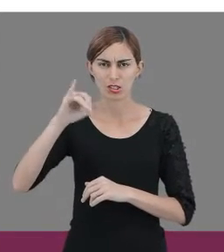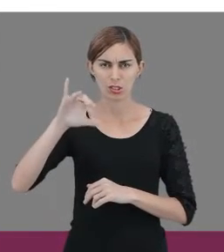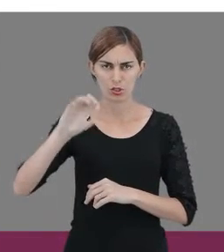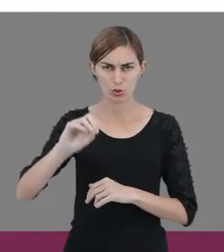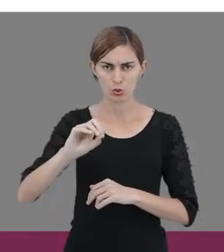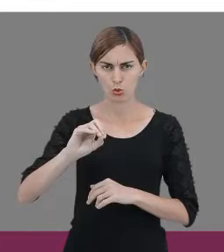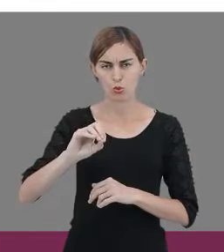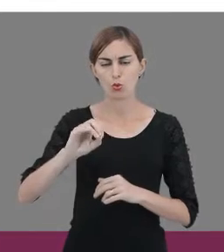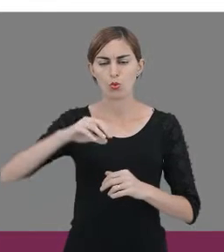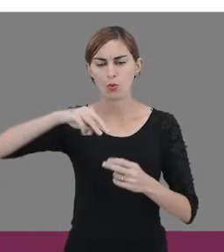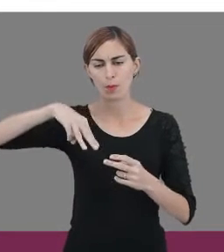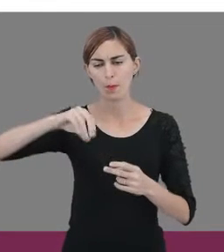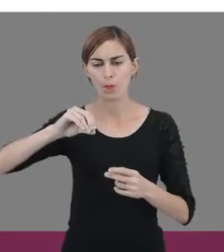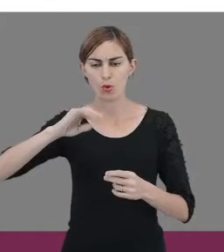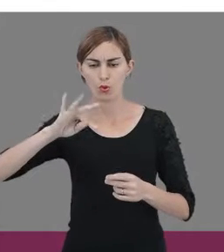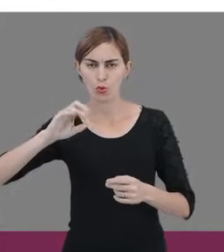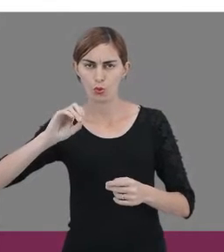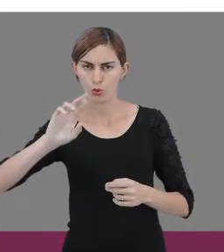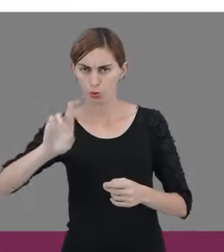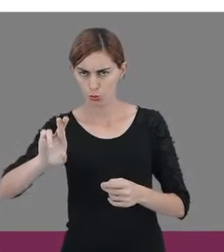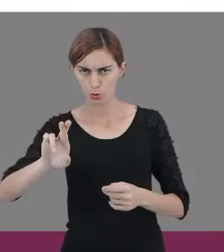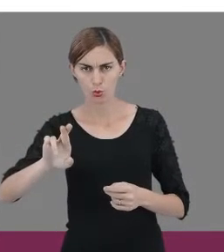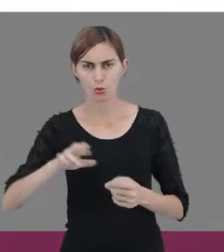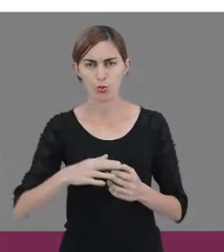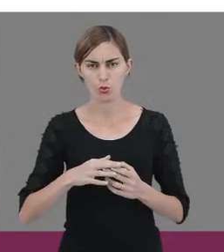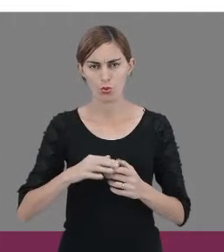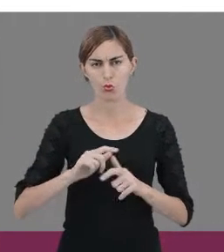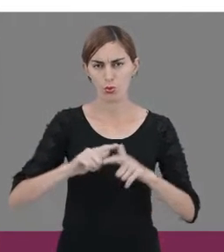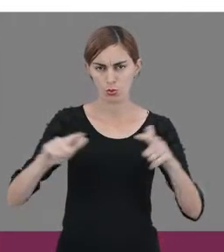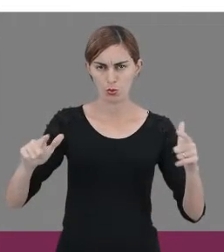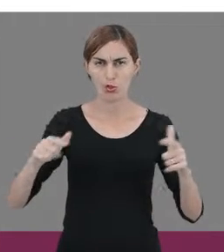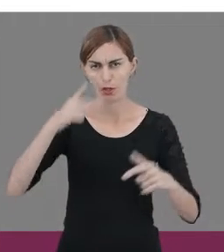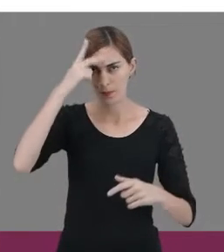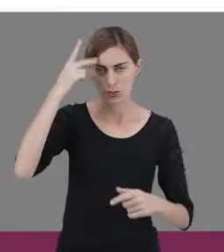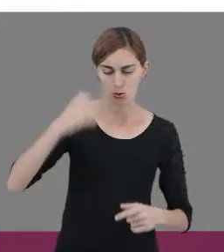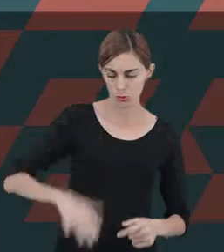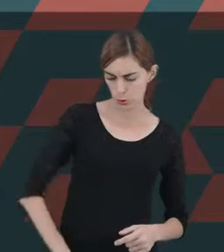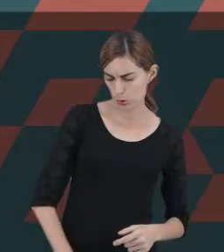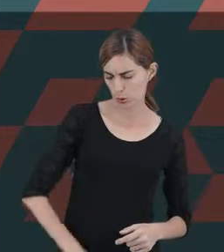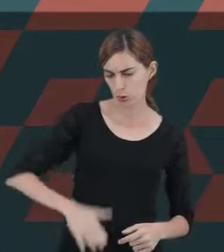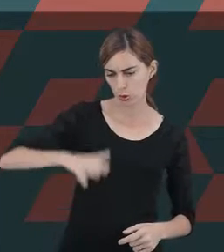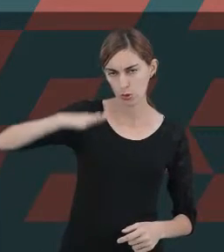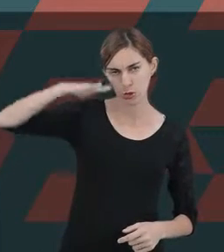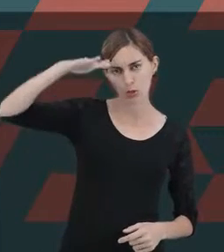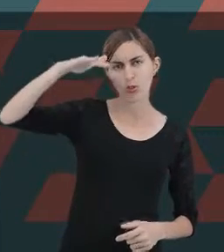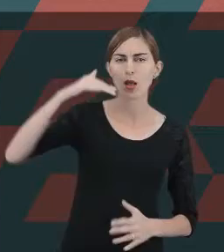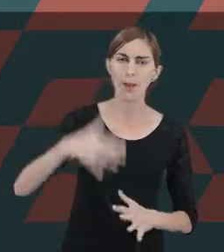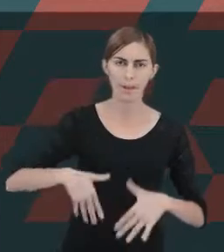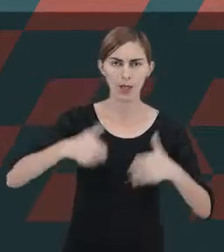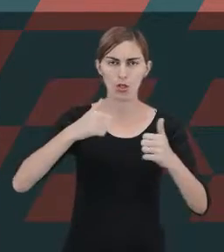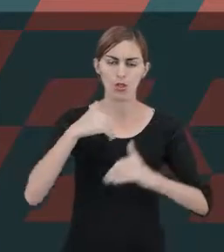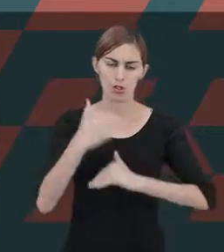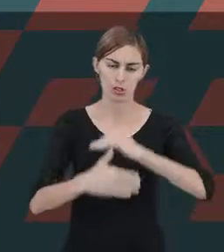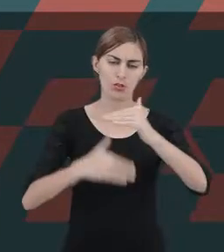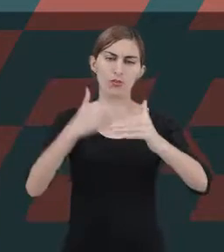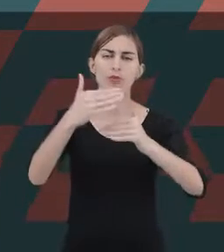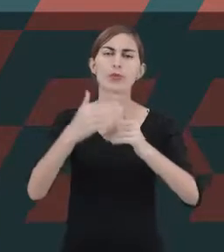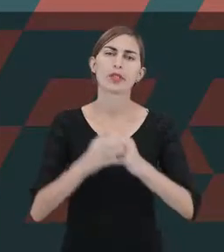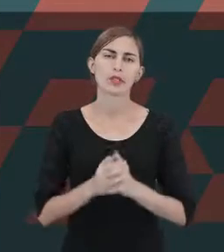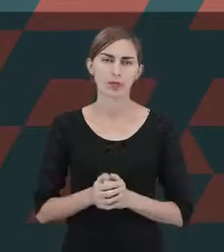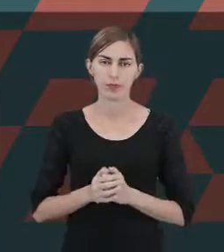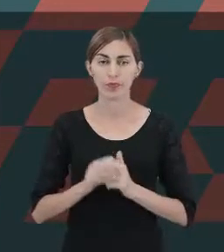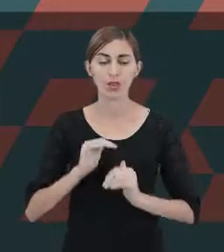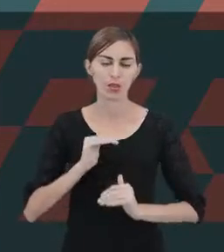físico, ou seja, quanto maior o sujeito fica, maior o seu desenvolvimento. E um desenvolvimento